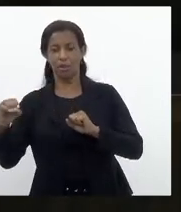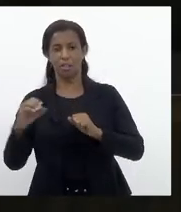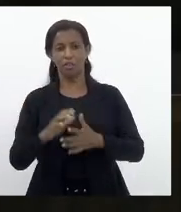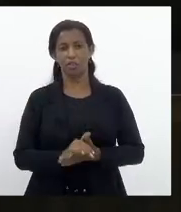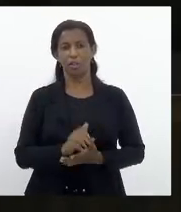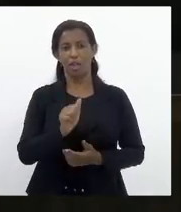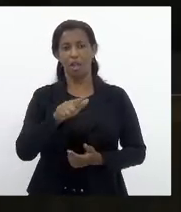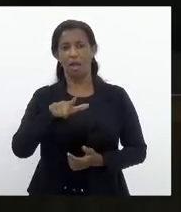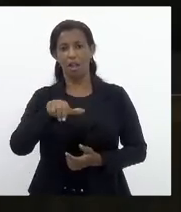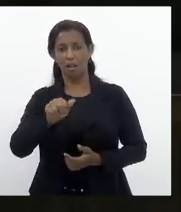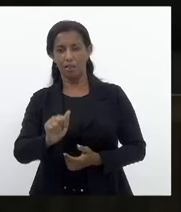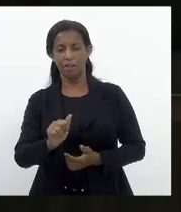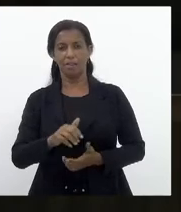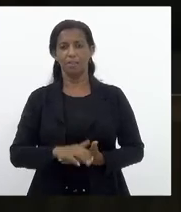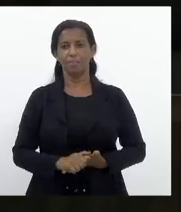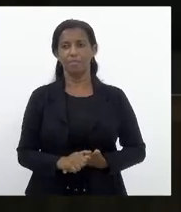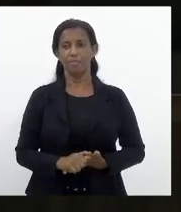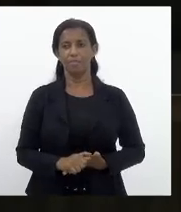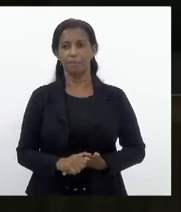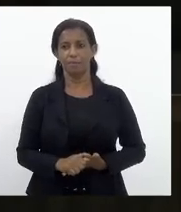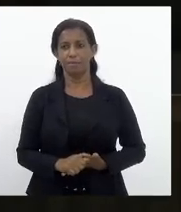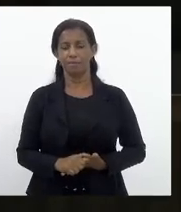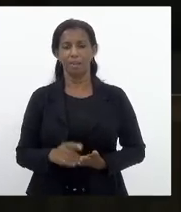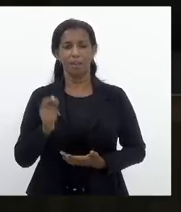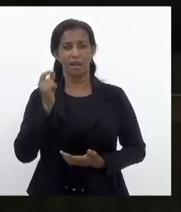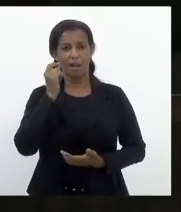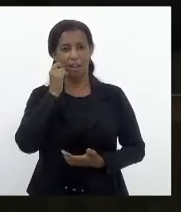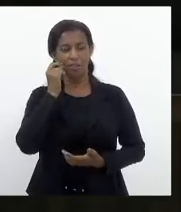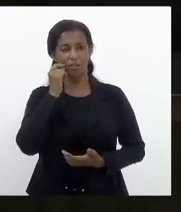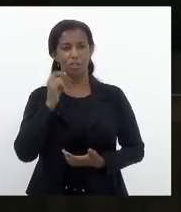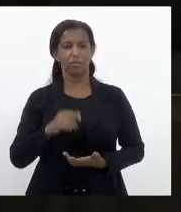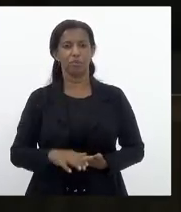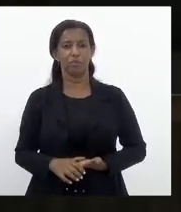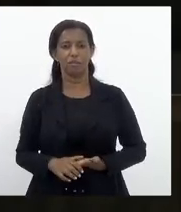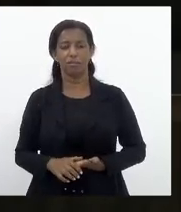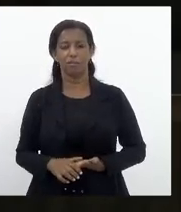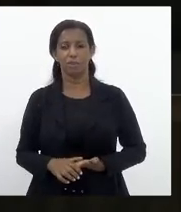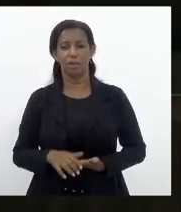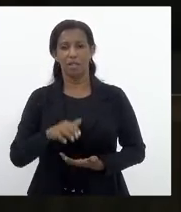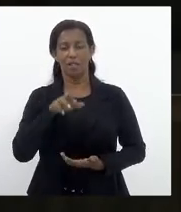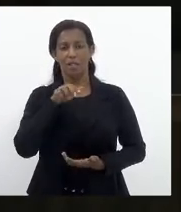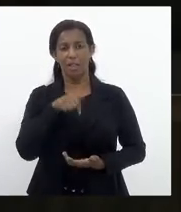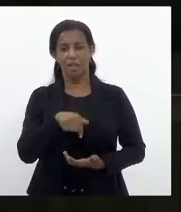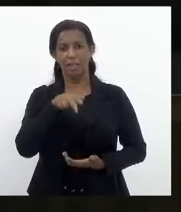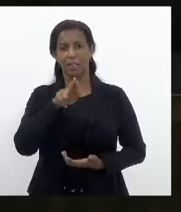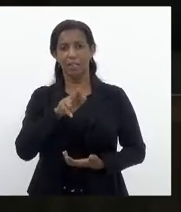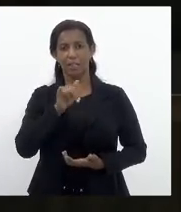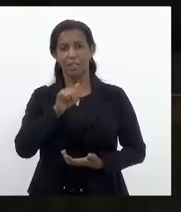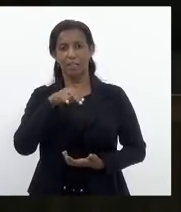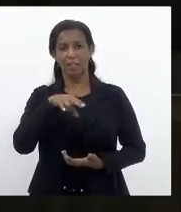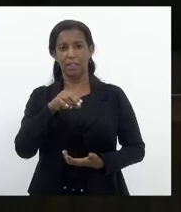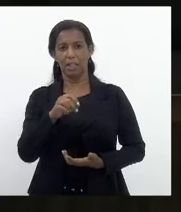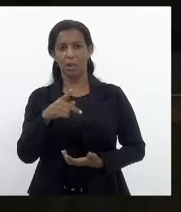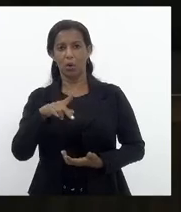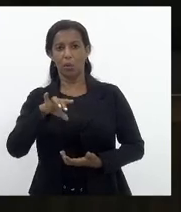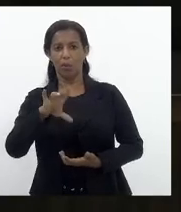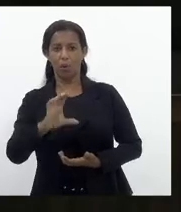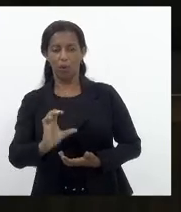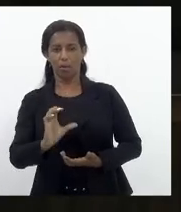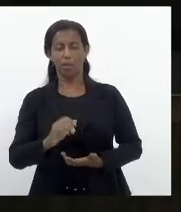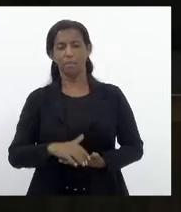Alana Passos, Giovanni Ratinho, Alexandre Quinopoque, deputada,